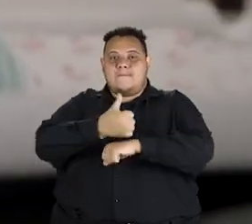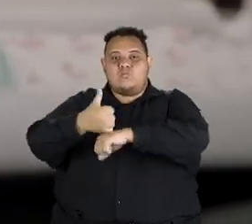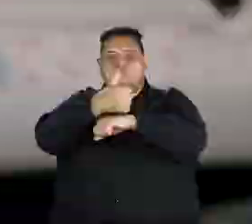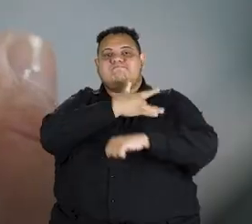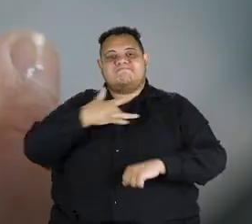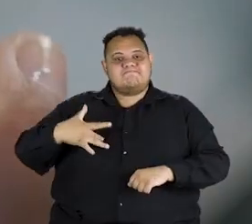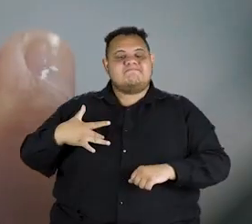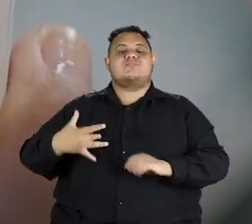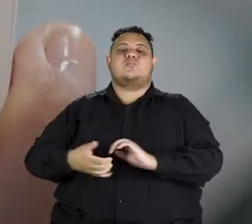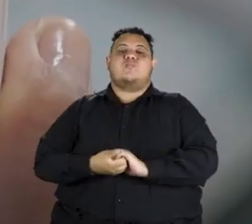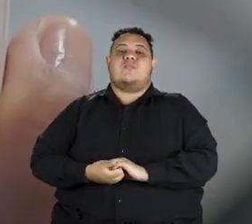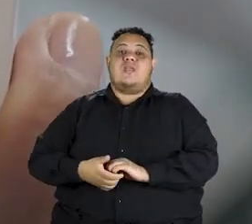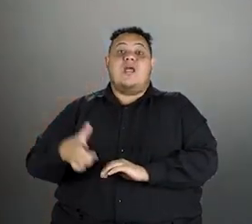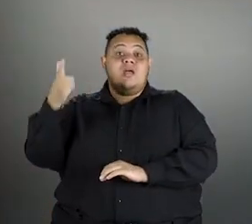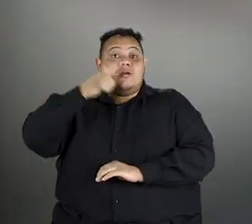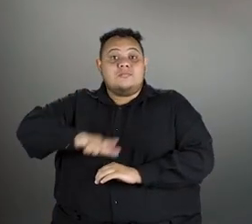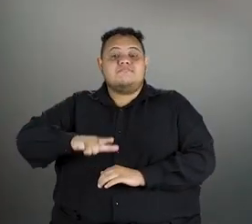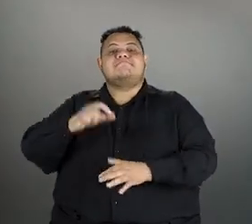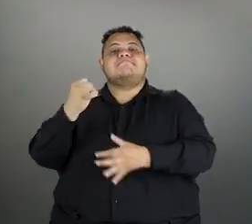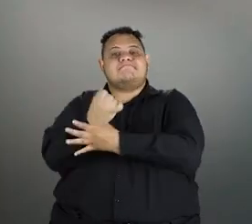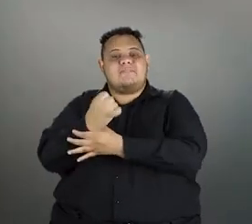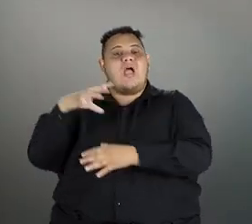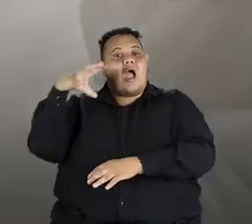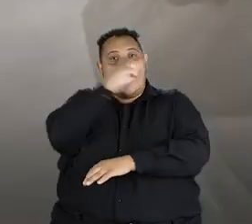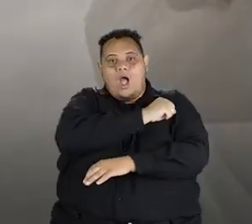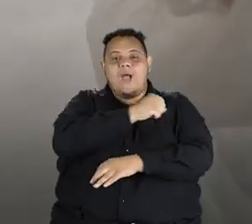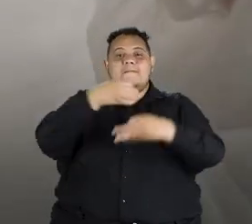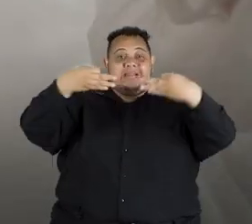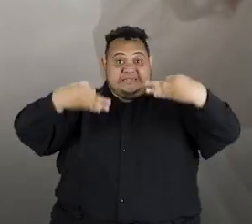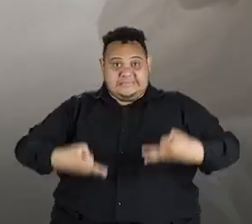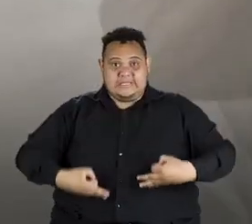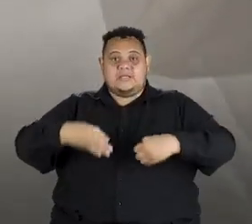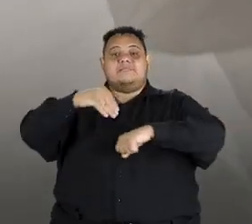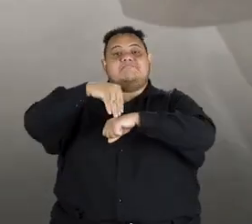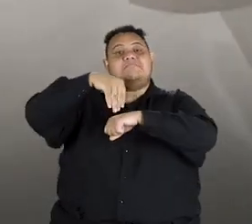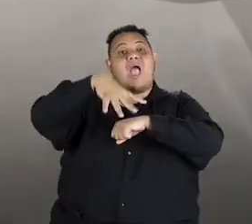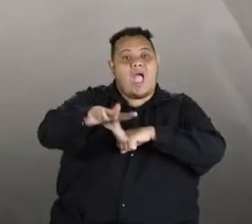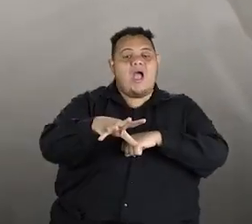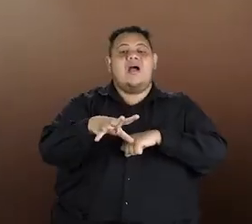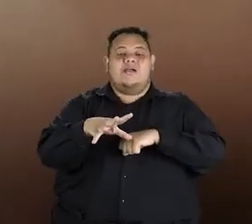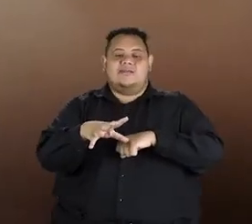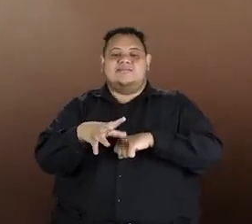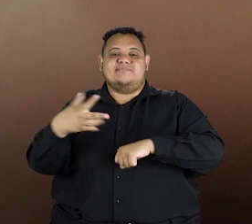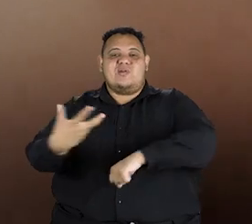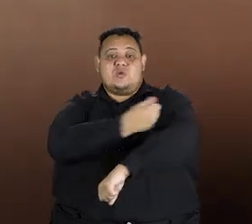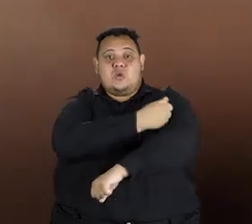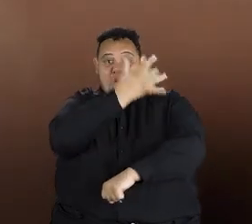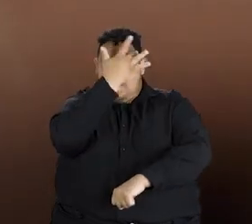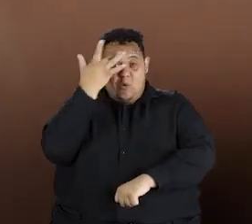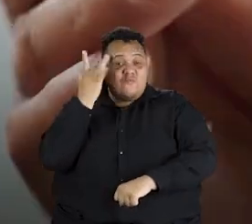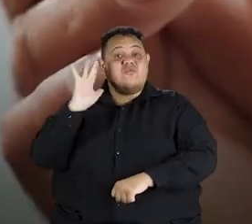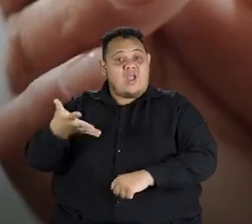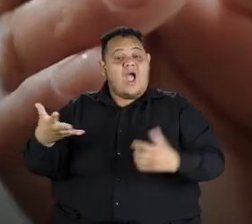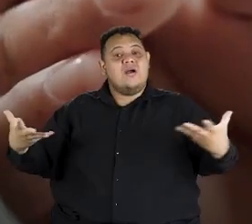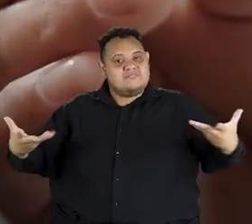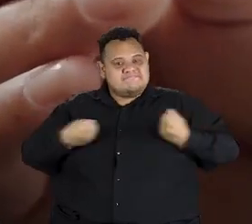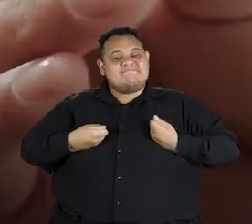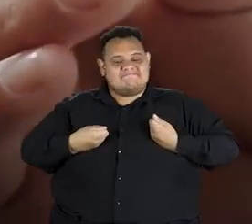saúde, garantimos agilidade e eficiência na distribuição de vacina e o povo está